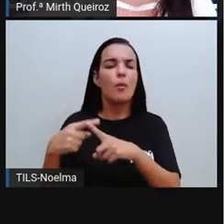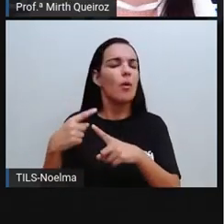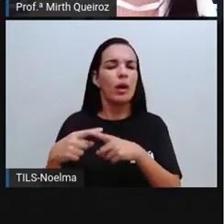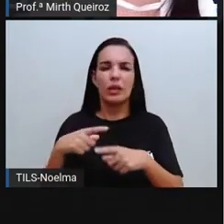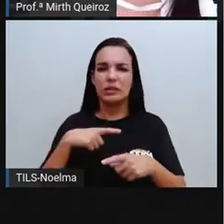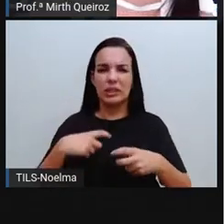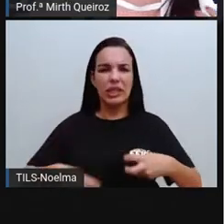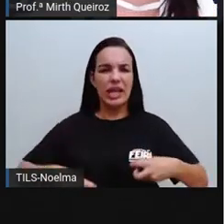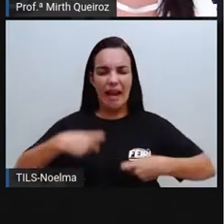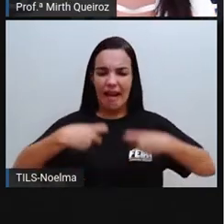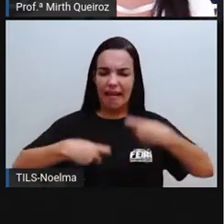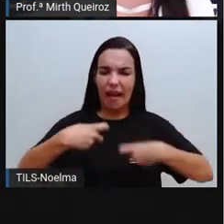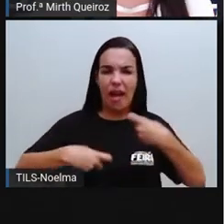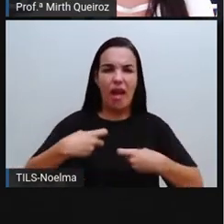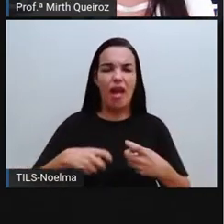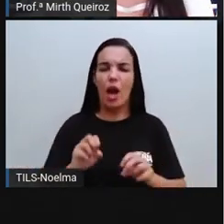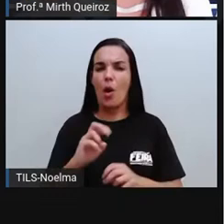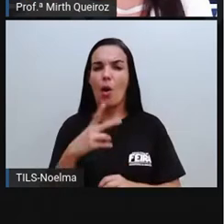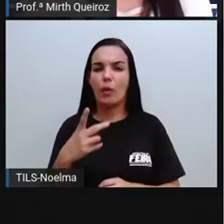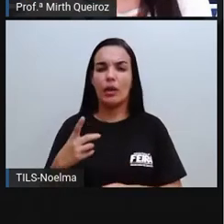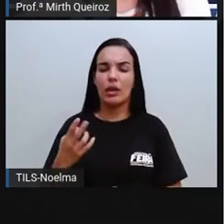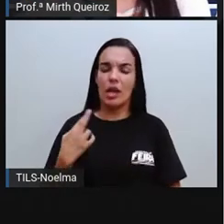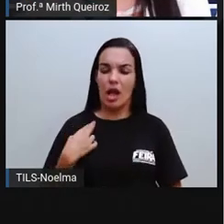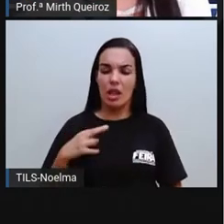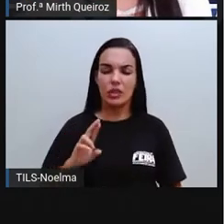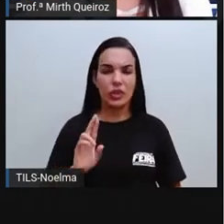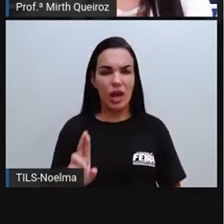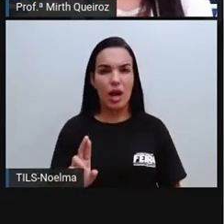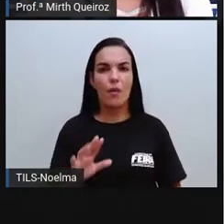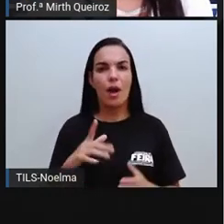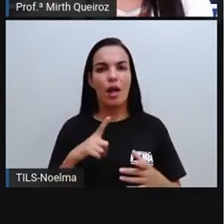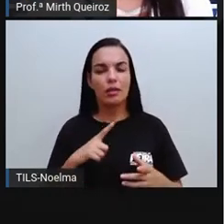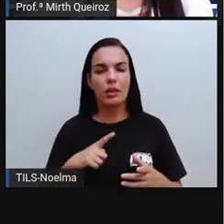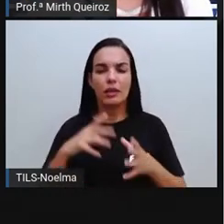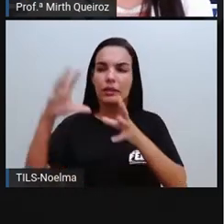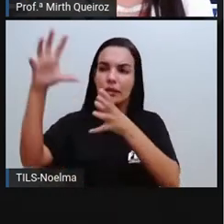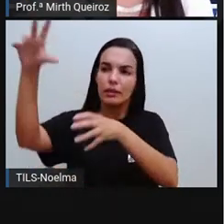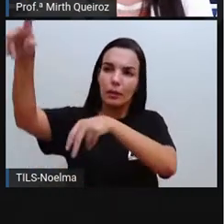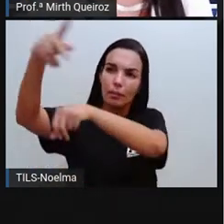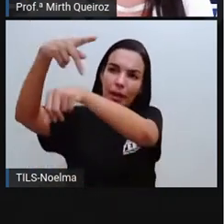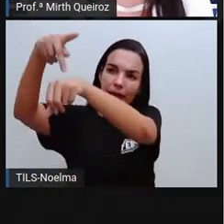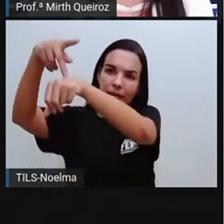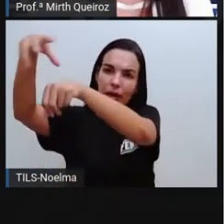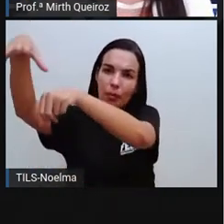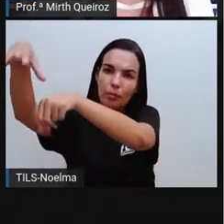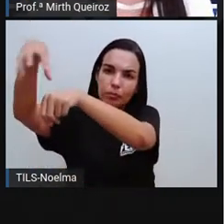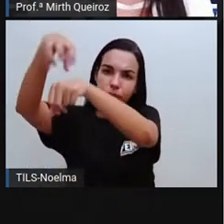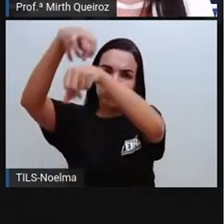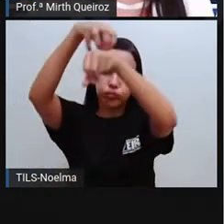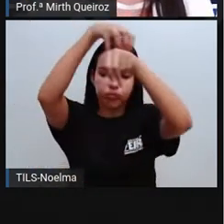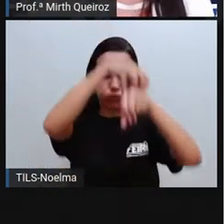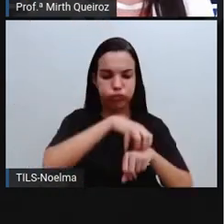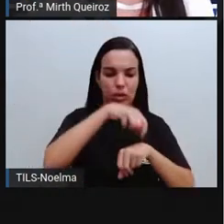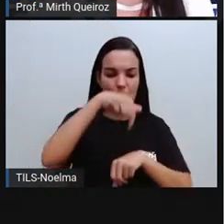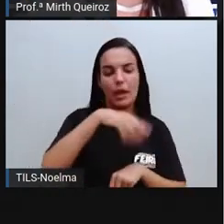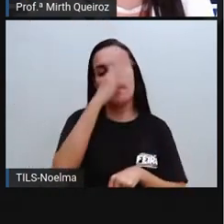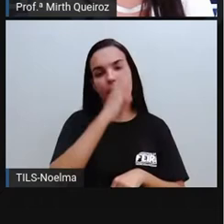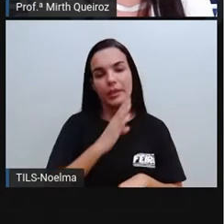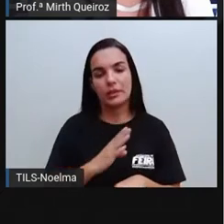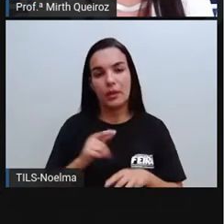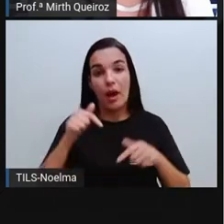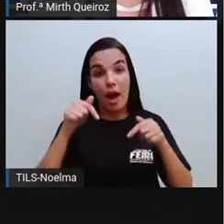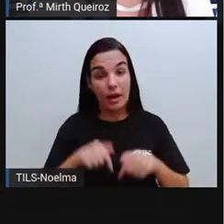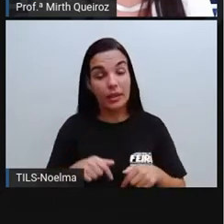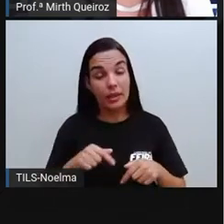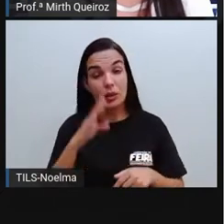a questões religiosas, a guerra, Questões políticas. No Brasil, o que mais